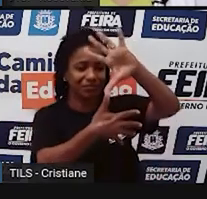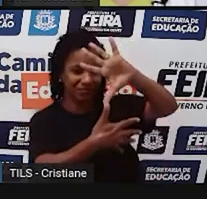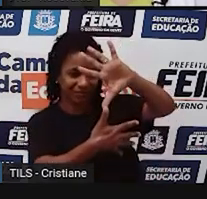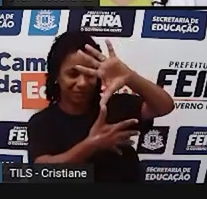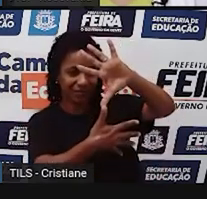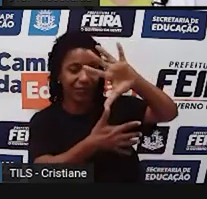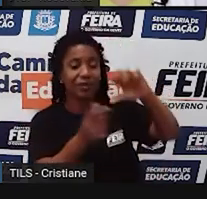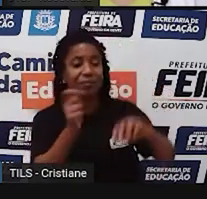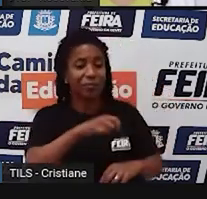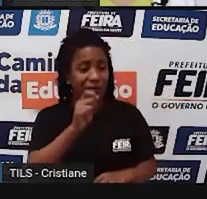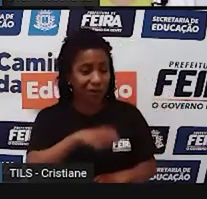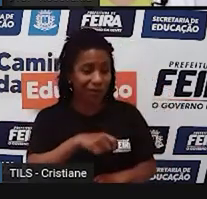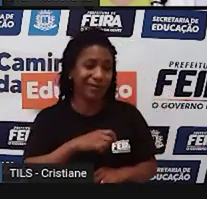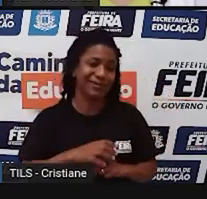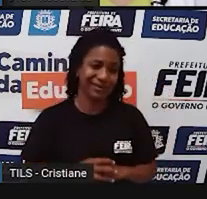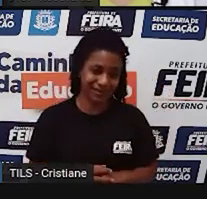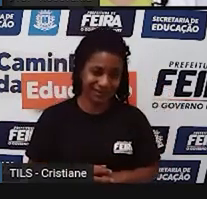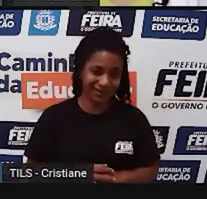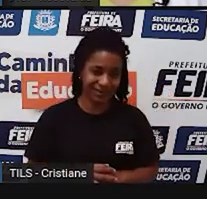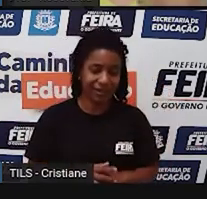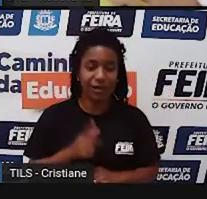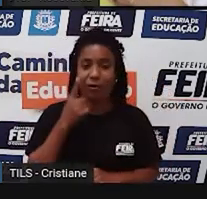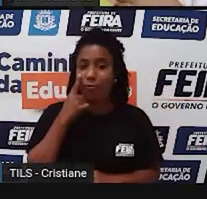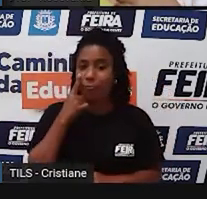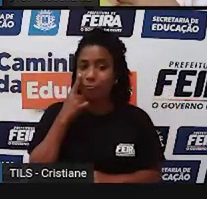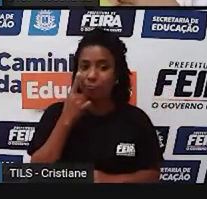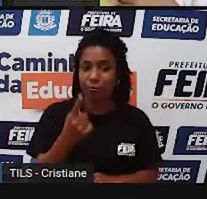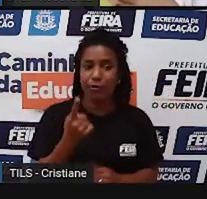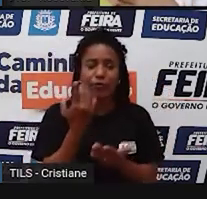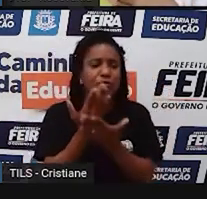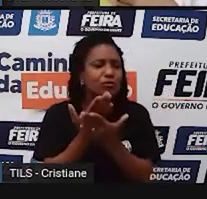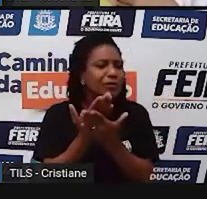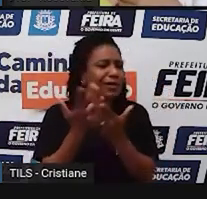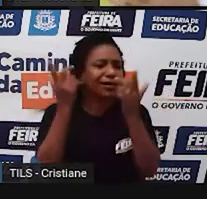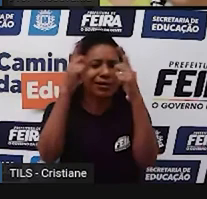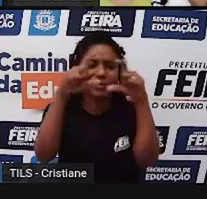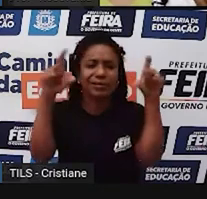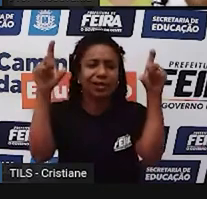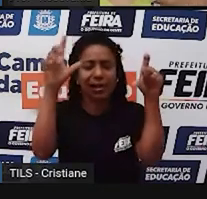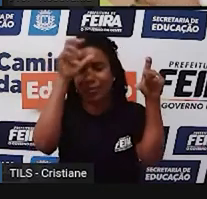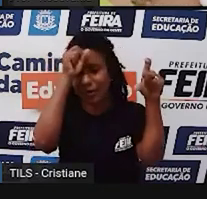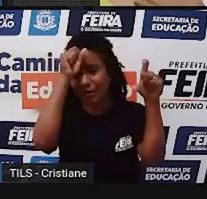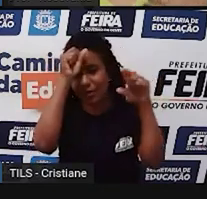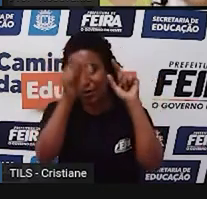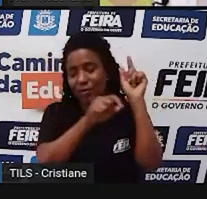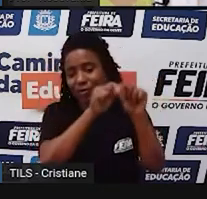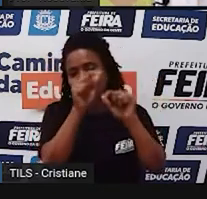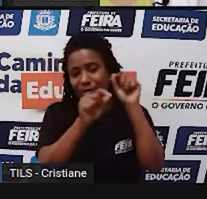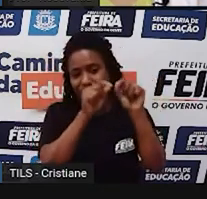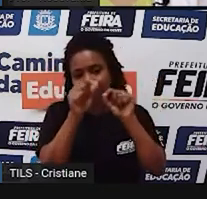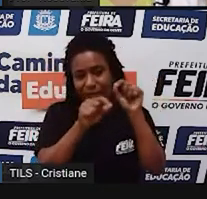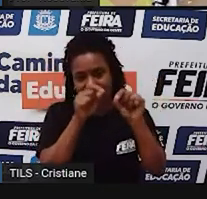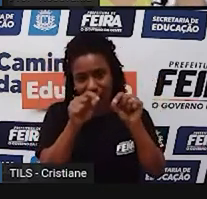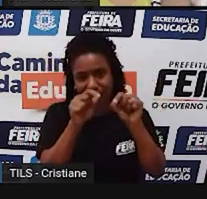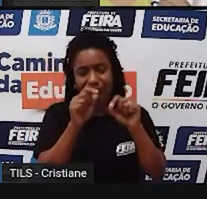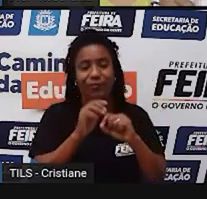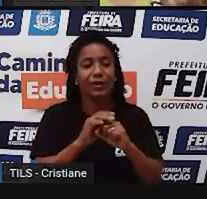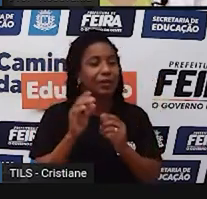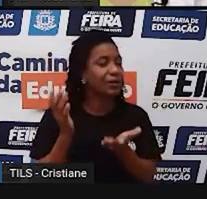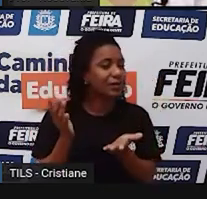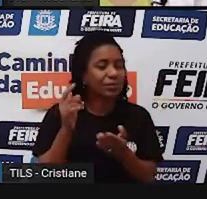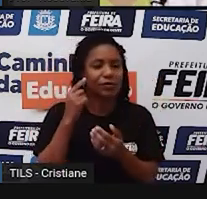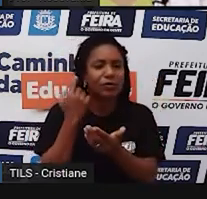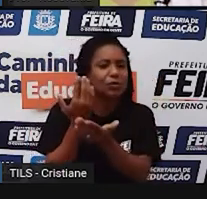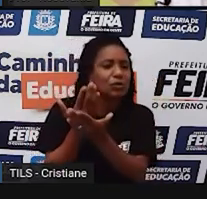Então, eu sei que aqui é o que eu vou estudar. Porque não adianta eu querer estudar, por exemplo, o índice de desenvolvimento